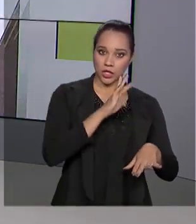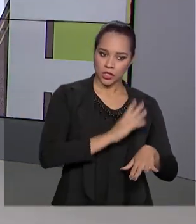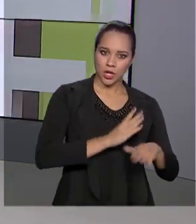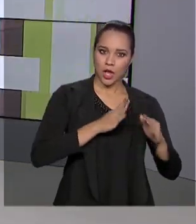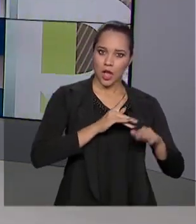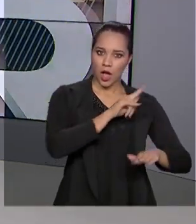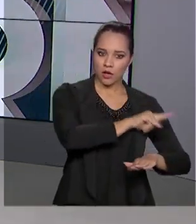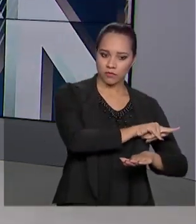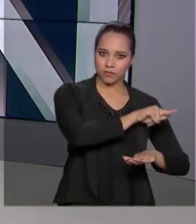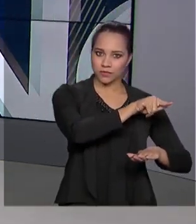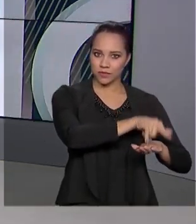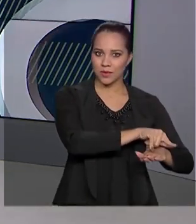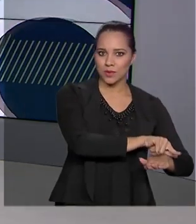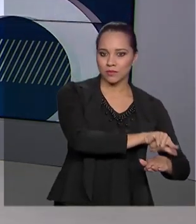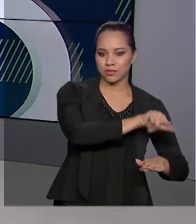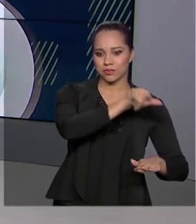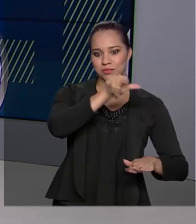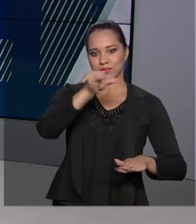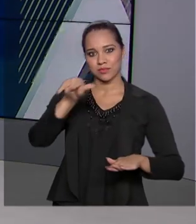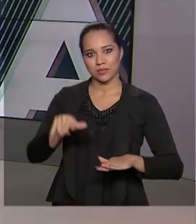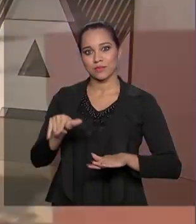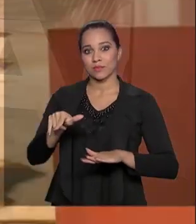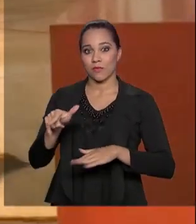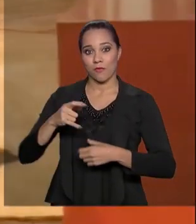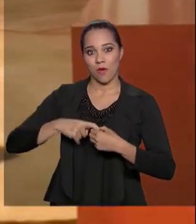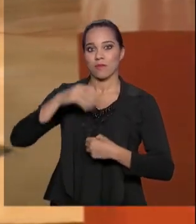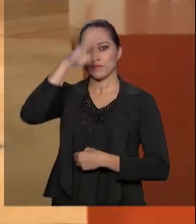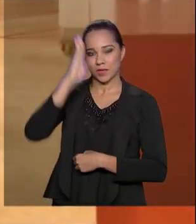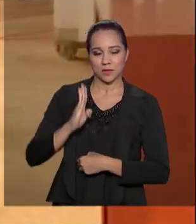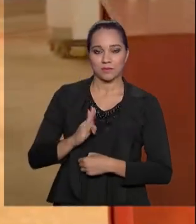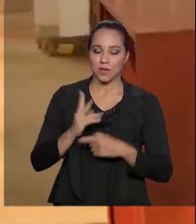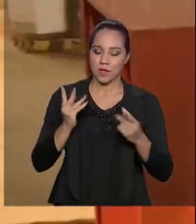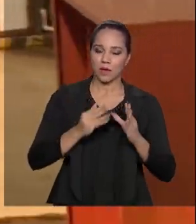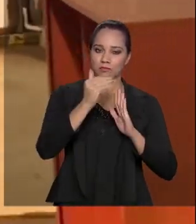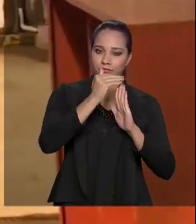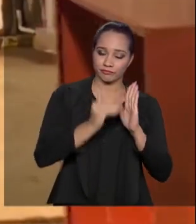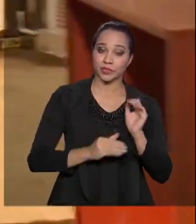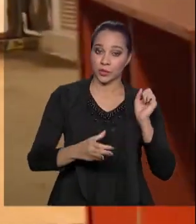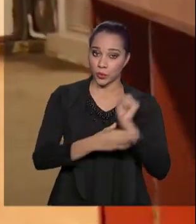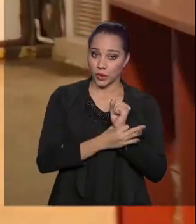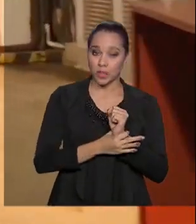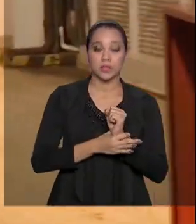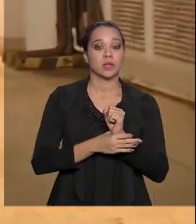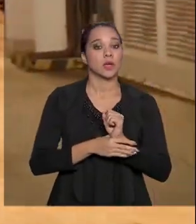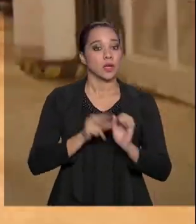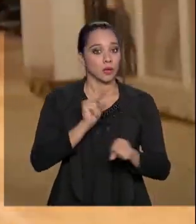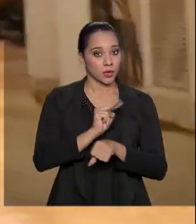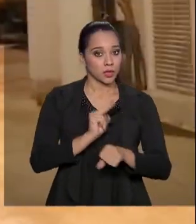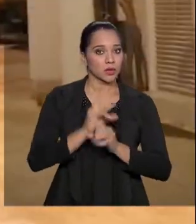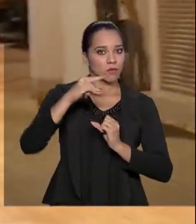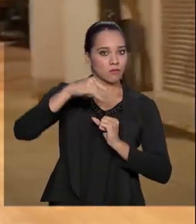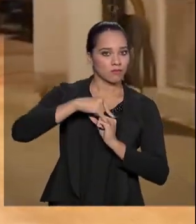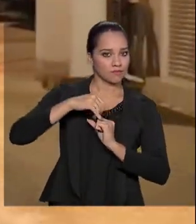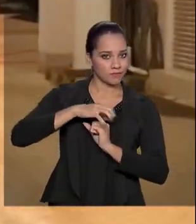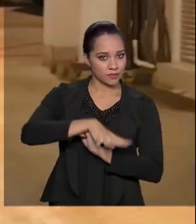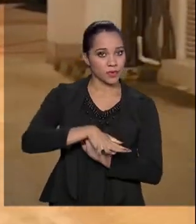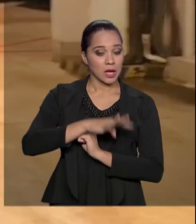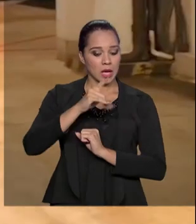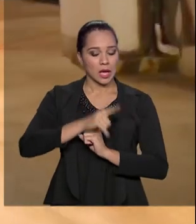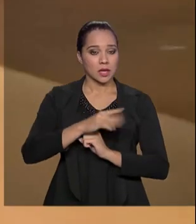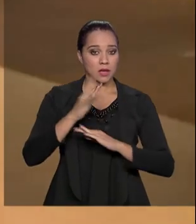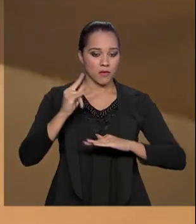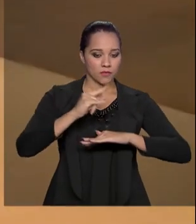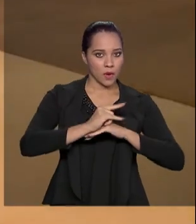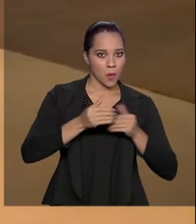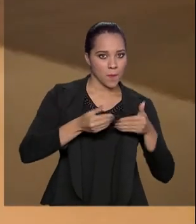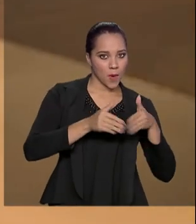embarcaram de volta ao Brasil. Como previsto no protocolo de segurança e proteção ao coronavírus, eles ingressaram